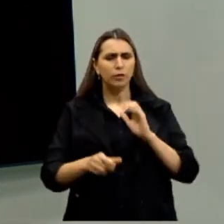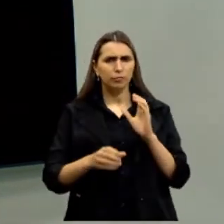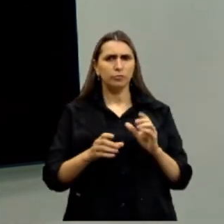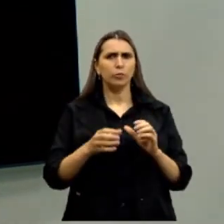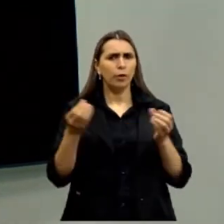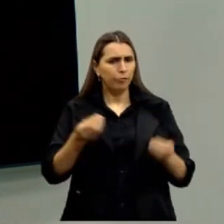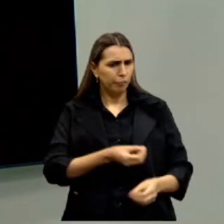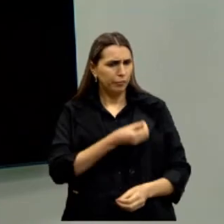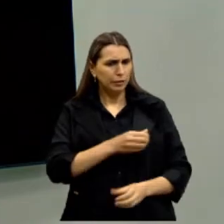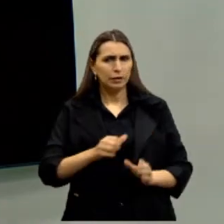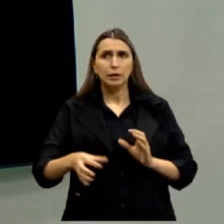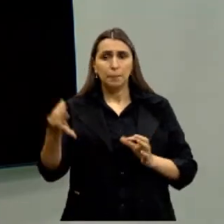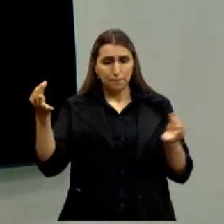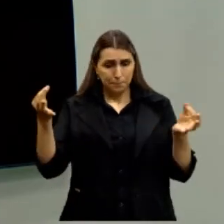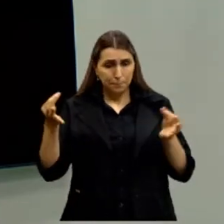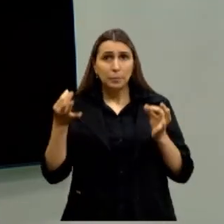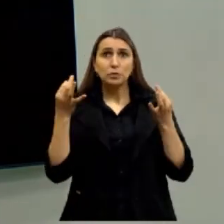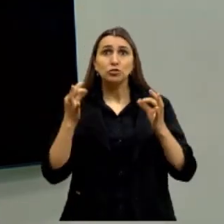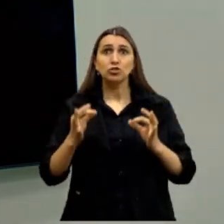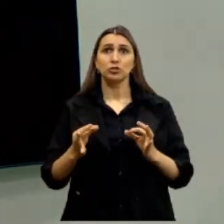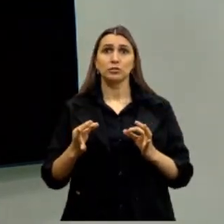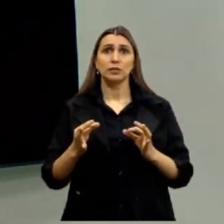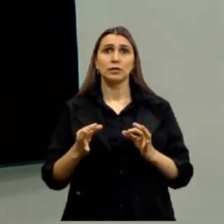Uma vida digna, de qualidade.